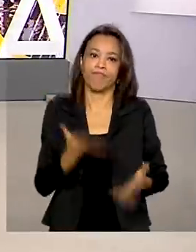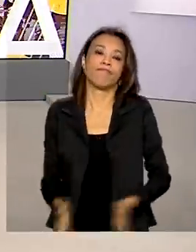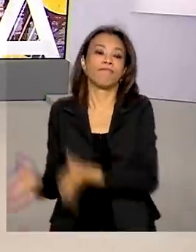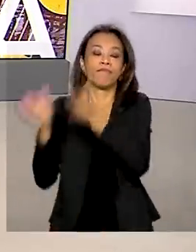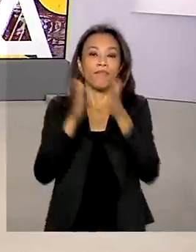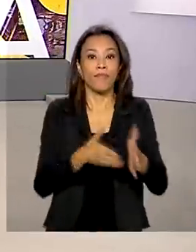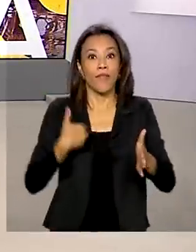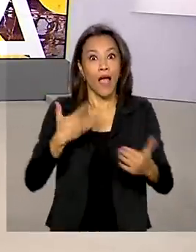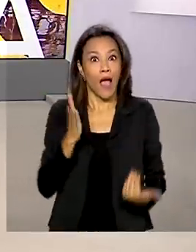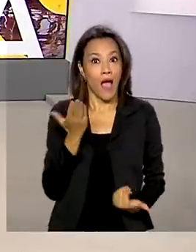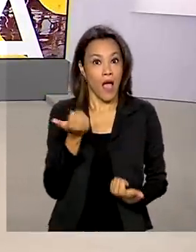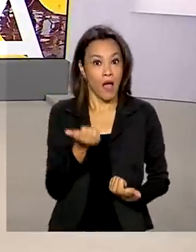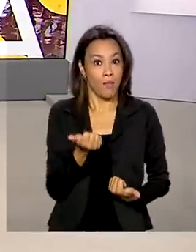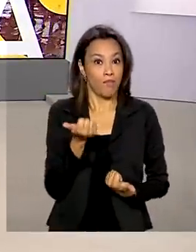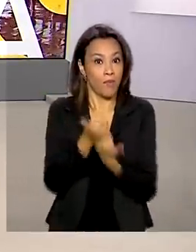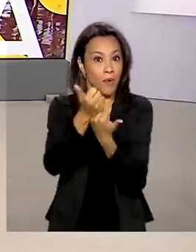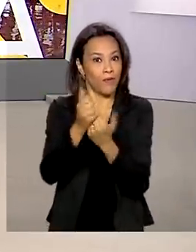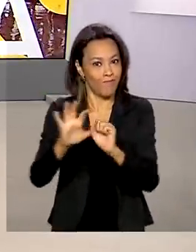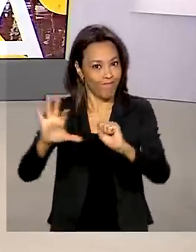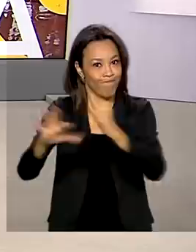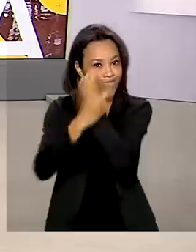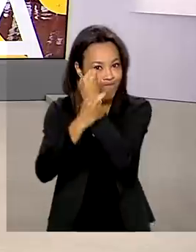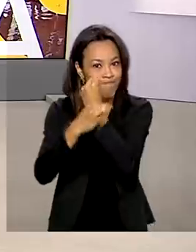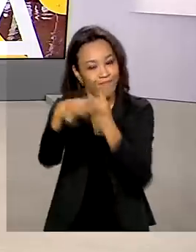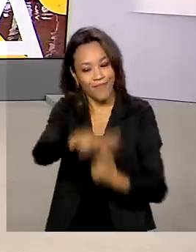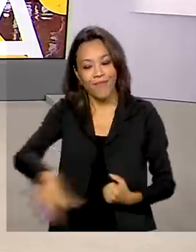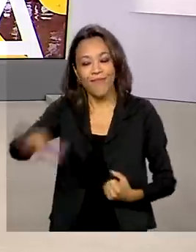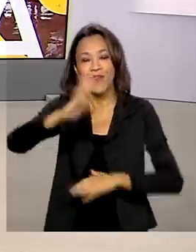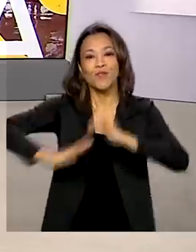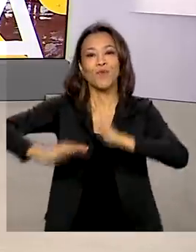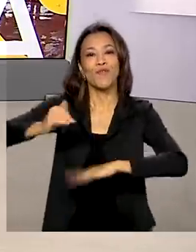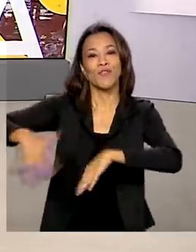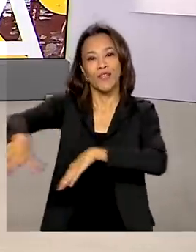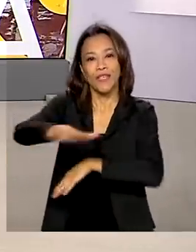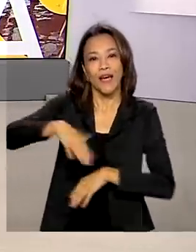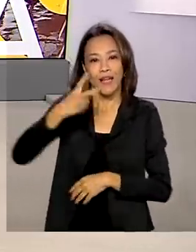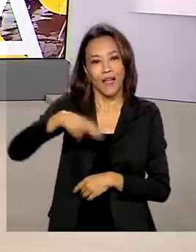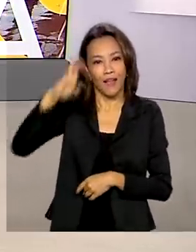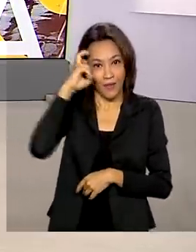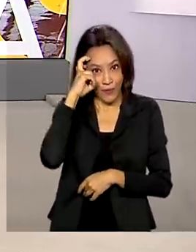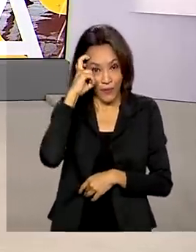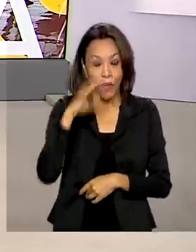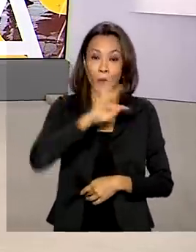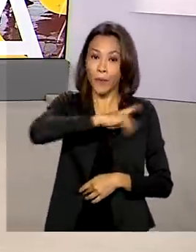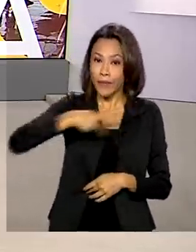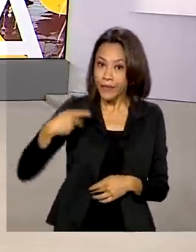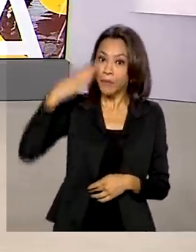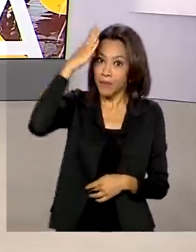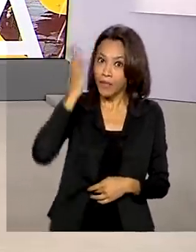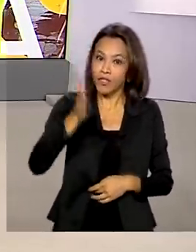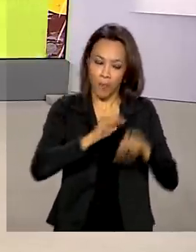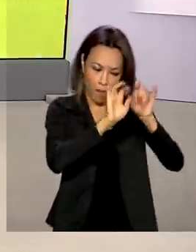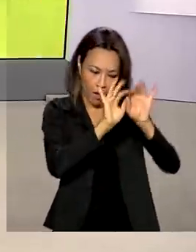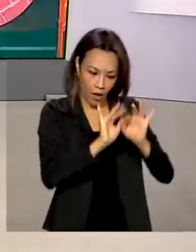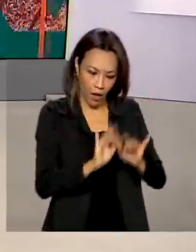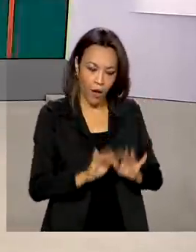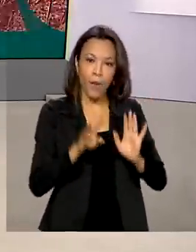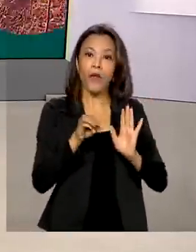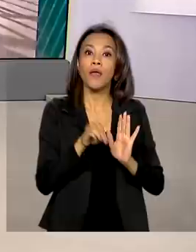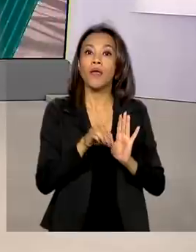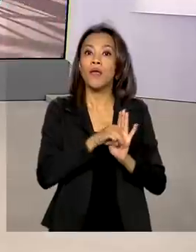Ajuda garantida aos trabalhadores da cultura no ano que vem. O presidente Jair Bolsonaro editou medida provisória,